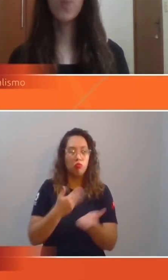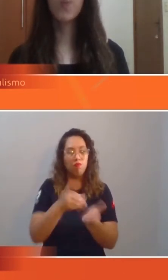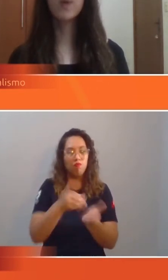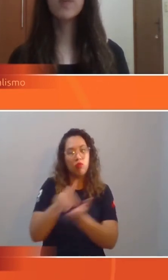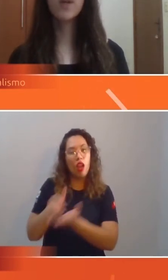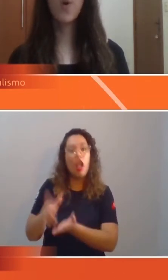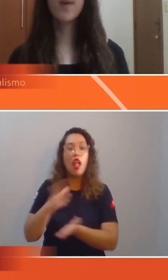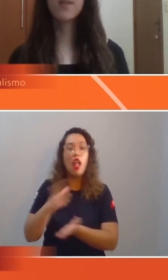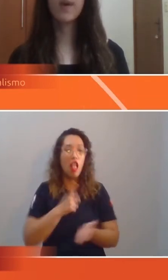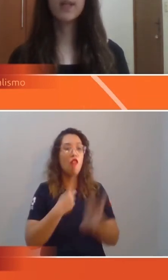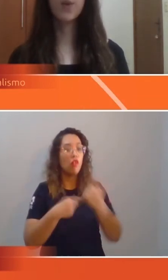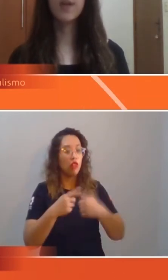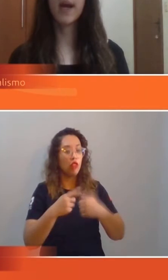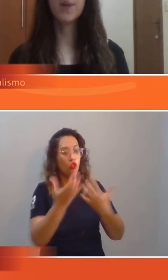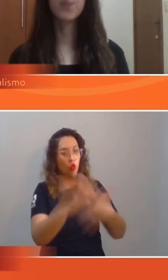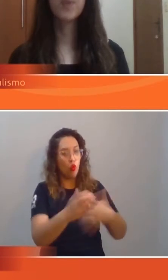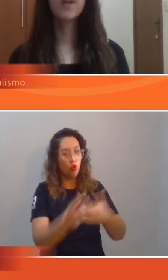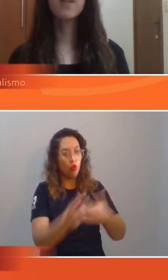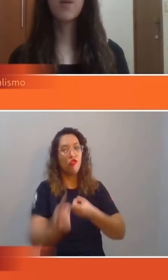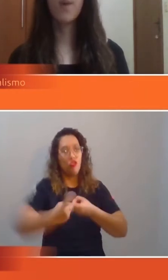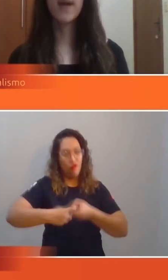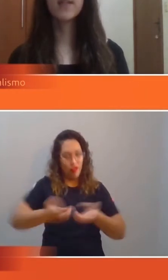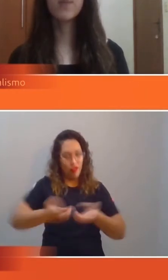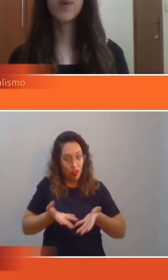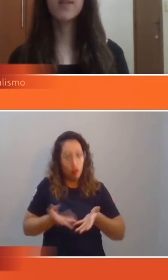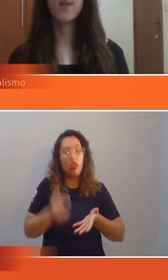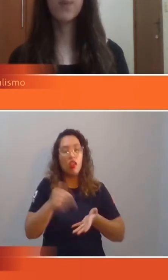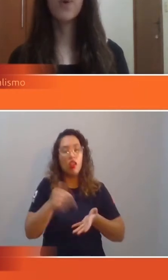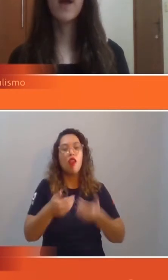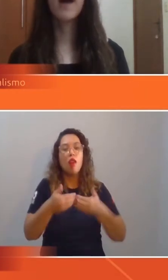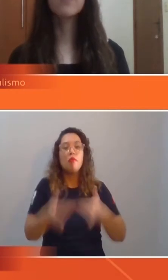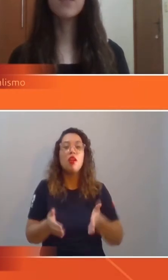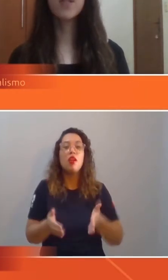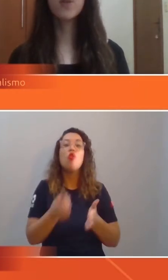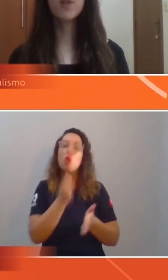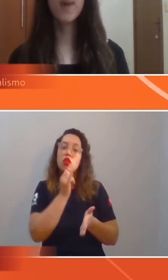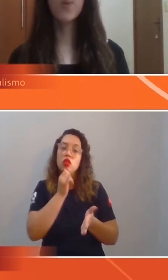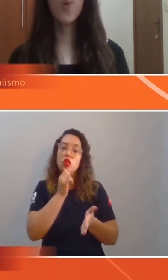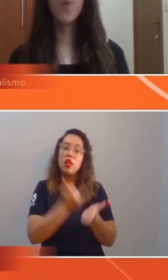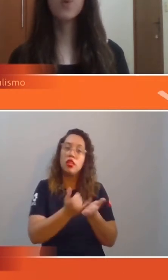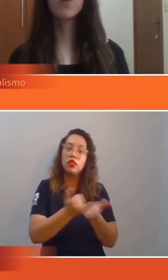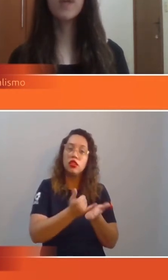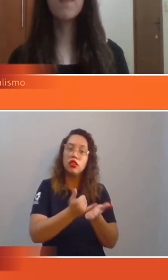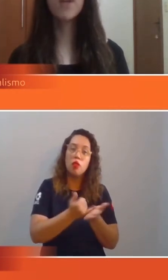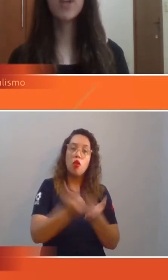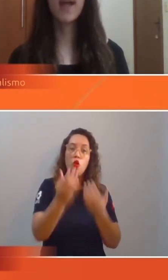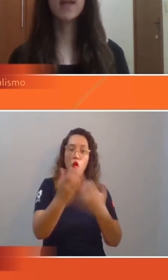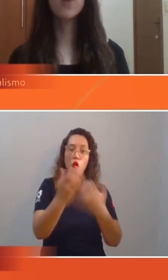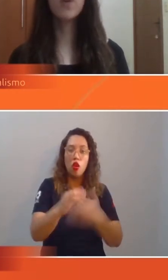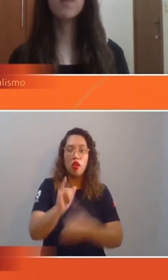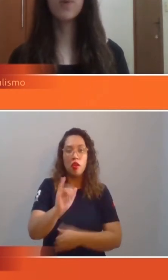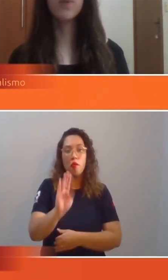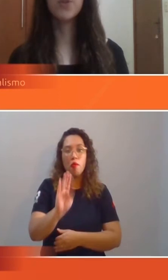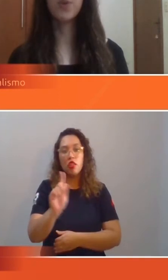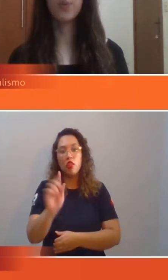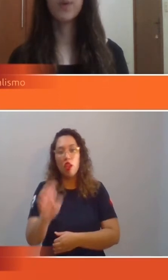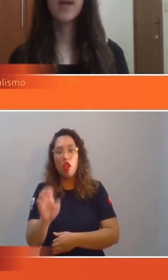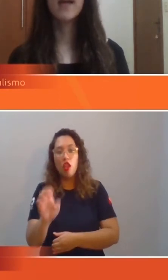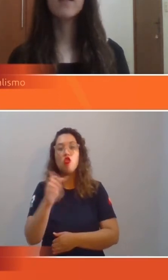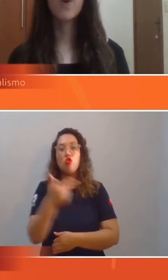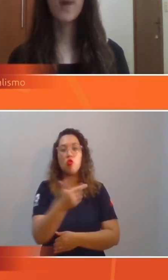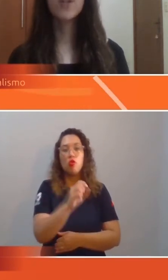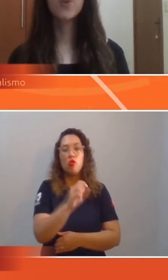concursos públicos que começam a retornar. Estão abertas, por exemplo, as inscrições para o concurso IBGE 2021.